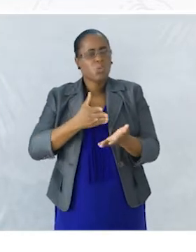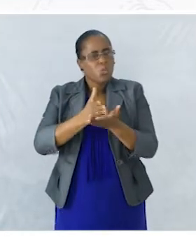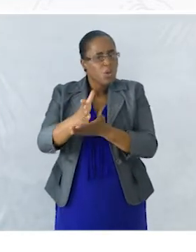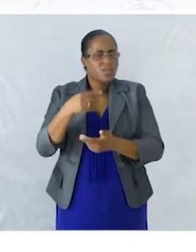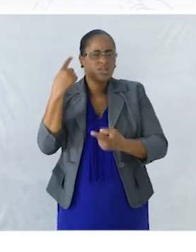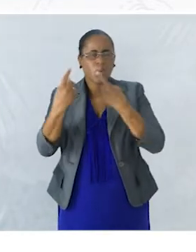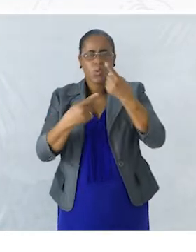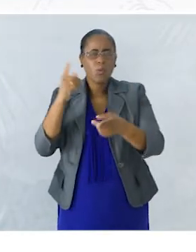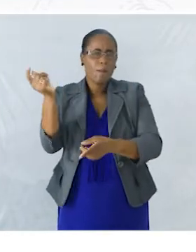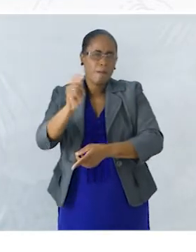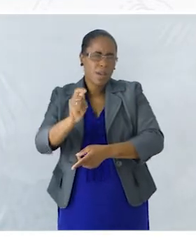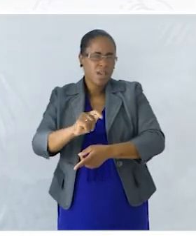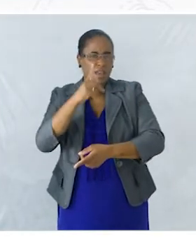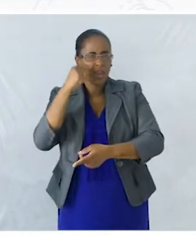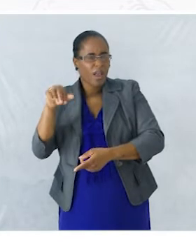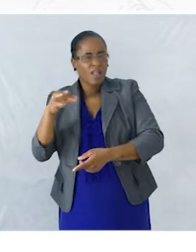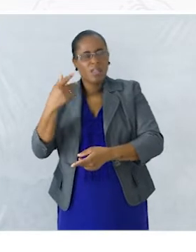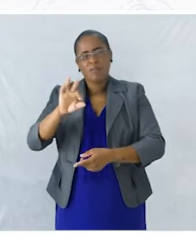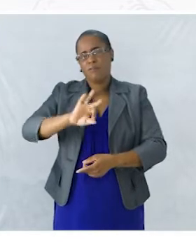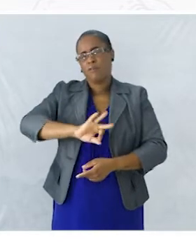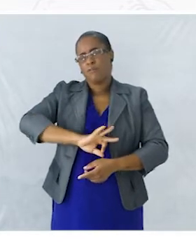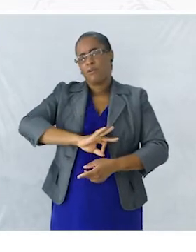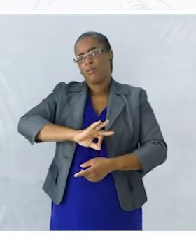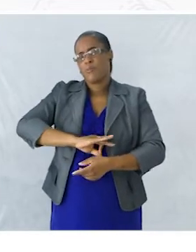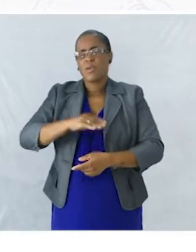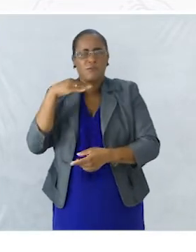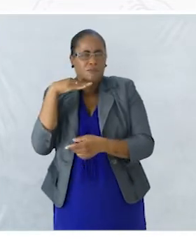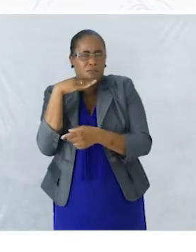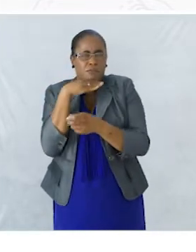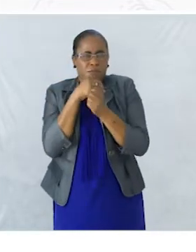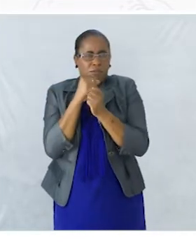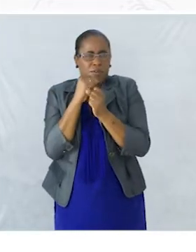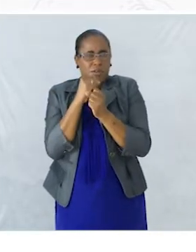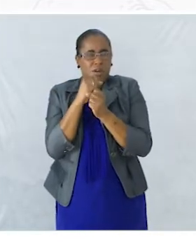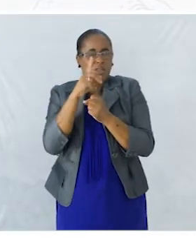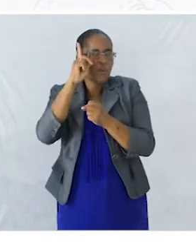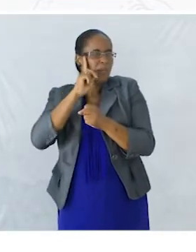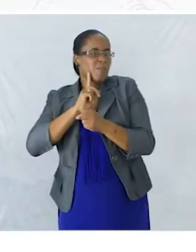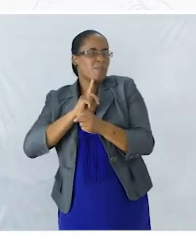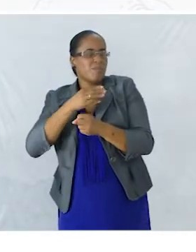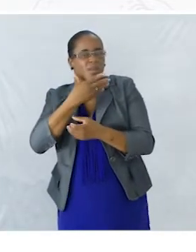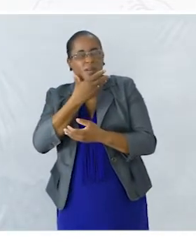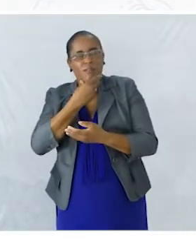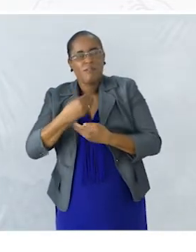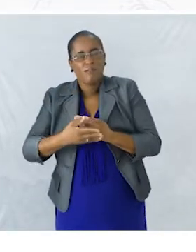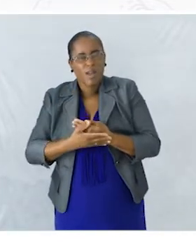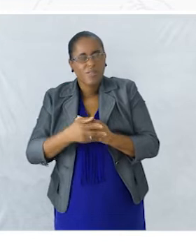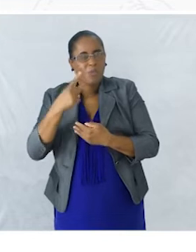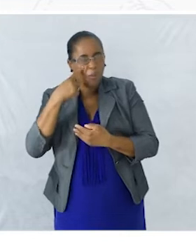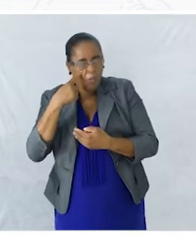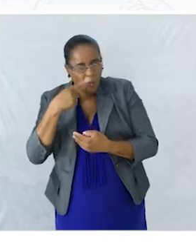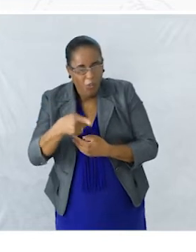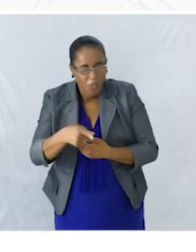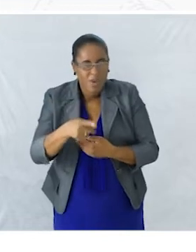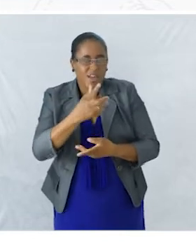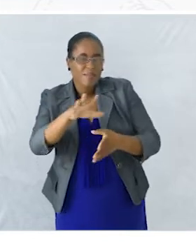Ele passou fome e frio Até que uma velhinha o encontrou E o levou para a sua casa